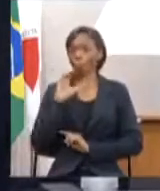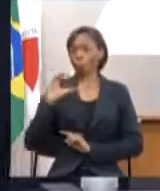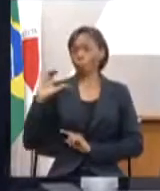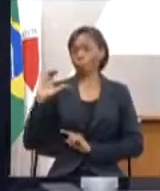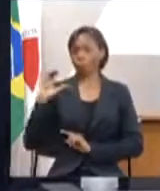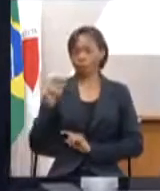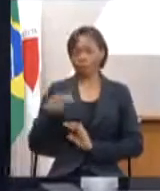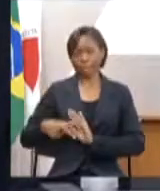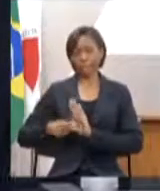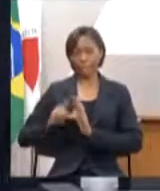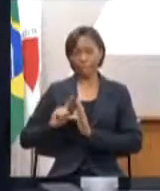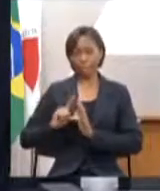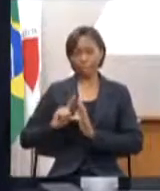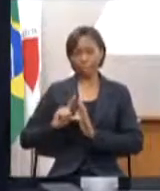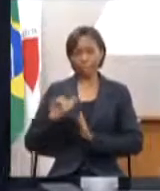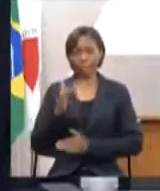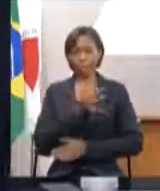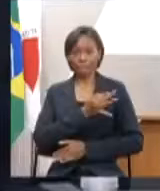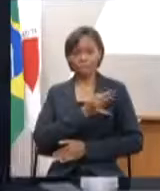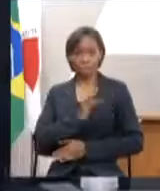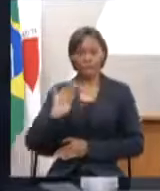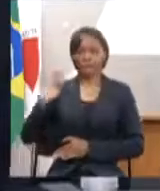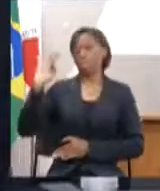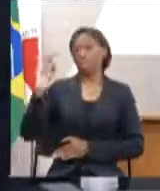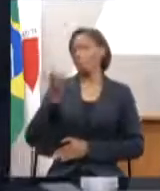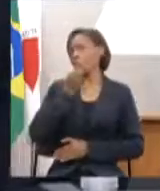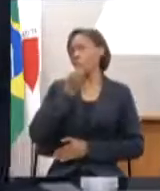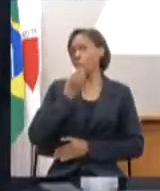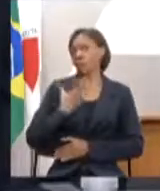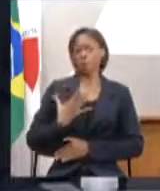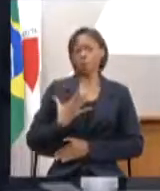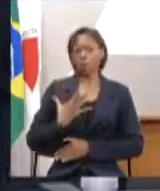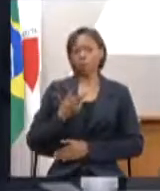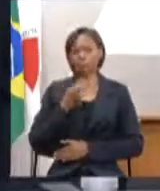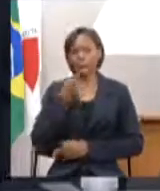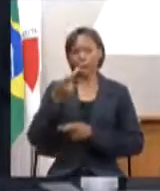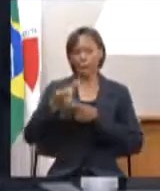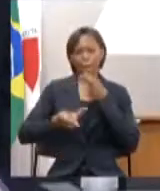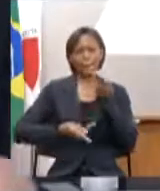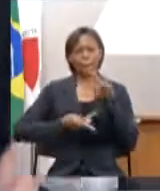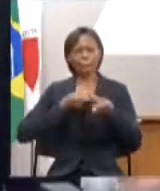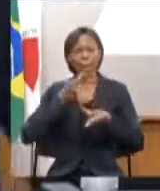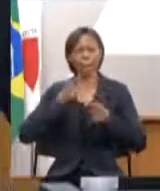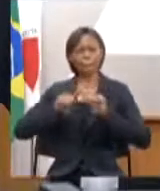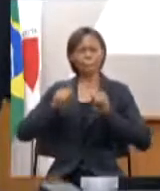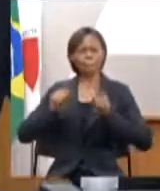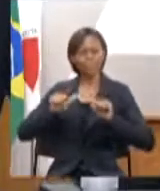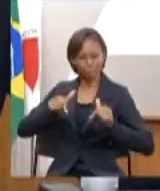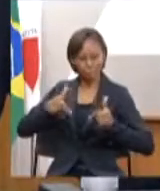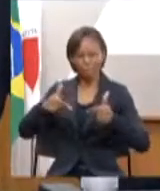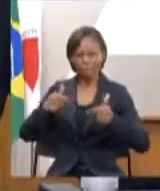fariseu muito bom de falar muito ruim de executar